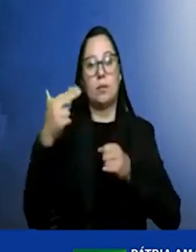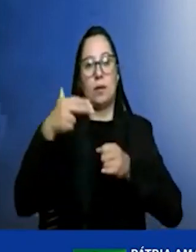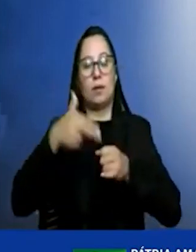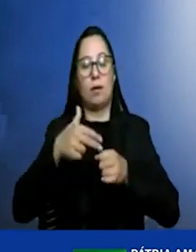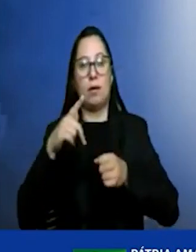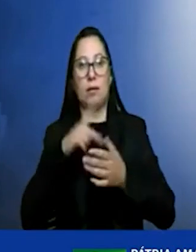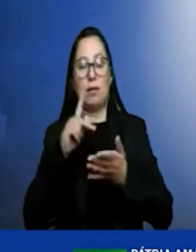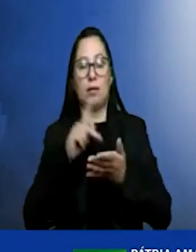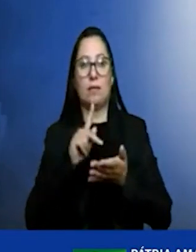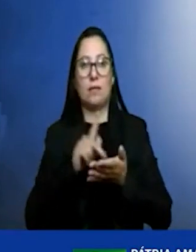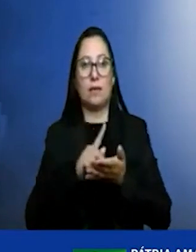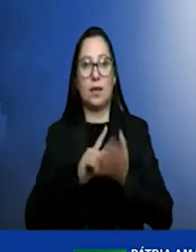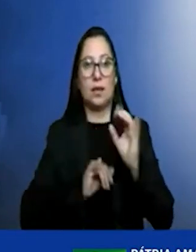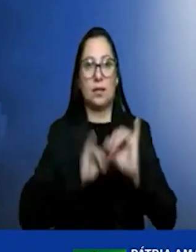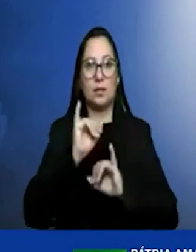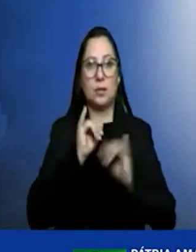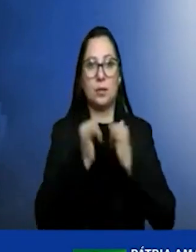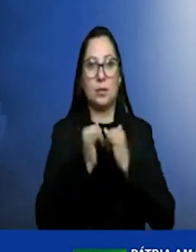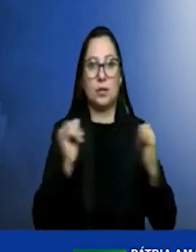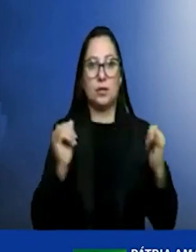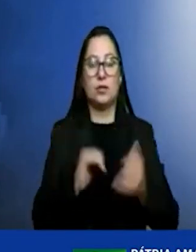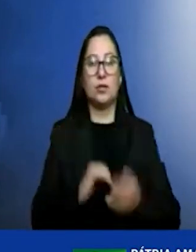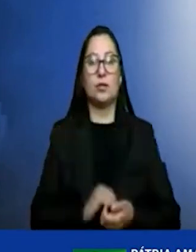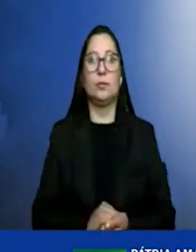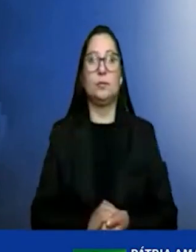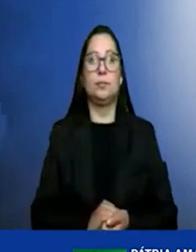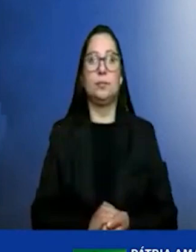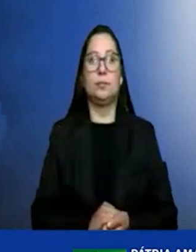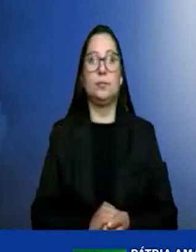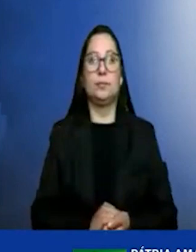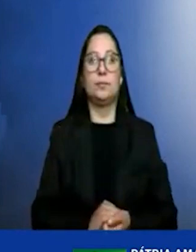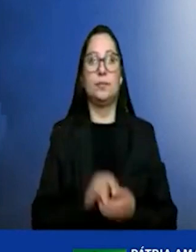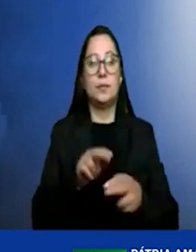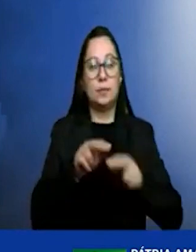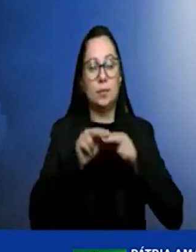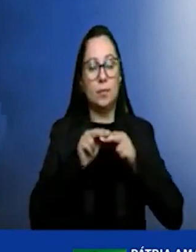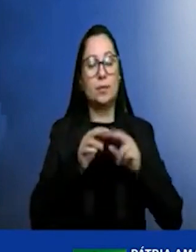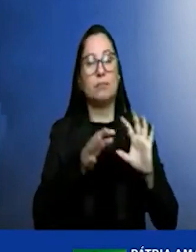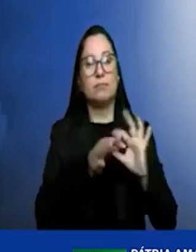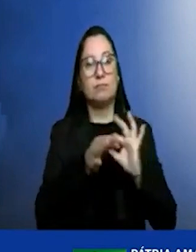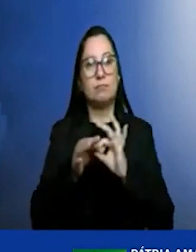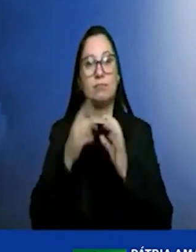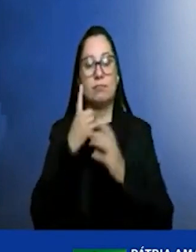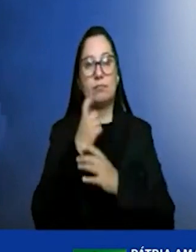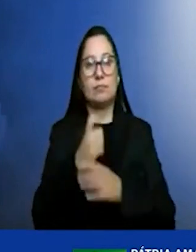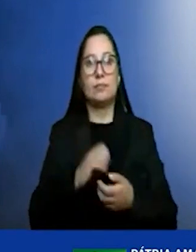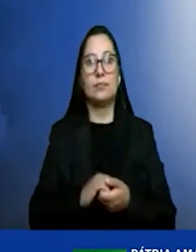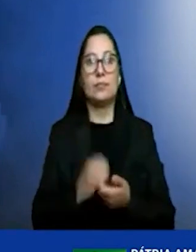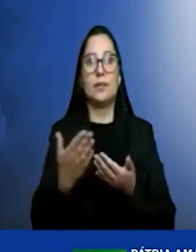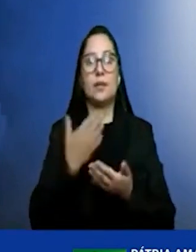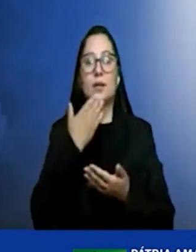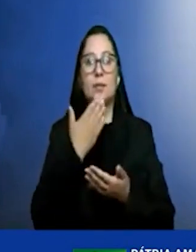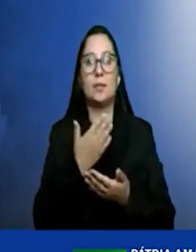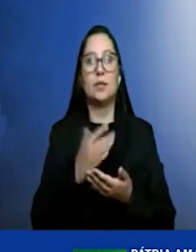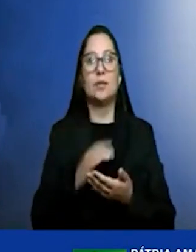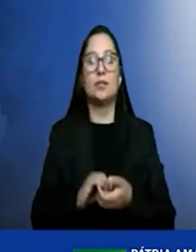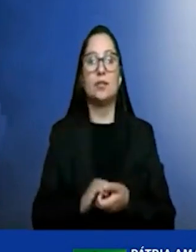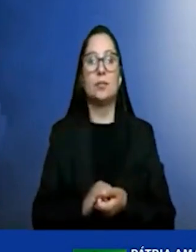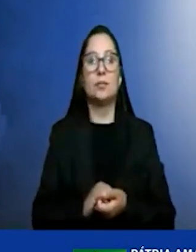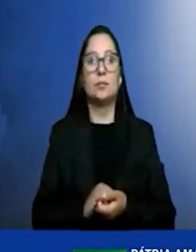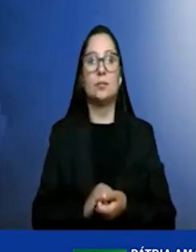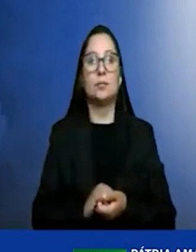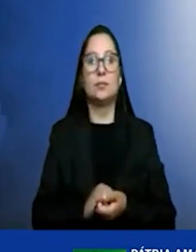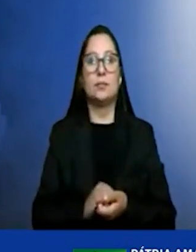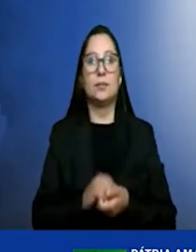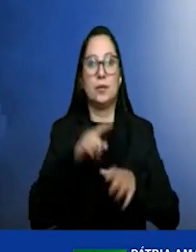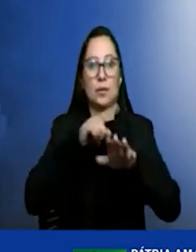em indústria de energia esse eu acho que é a contextualização interessante eu vou pedir então aqui para nós ficarmos aí dentro do horário já que